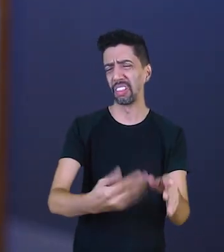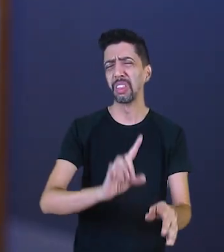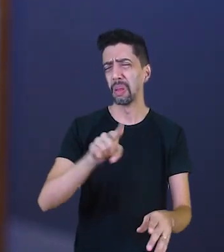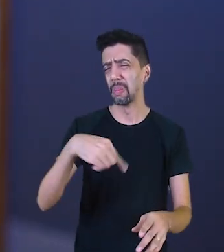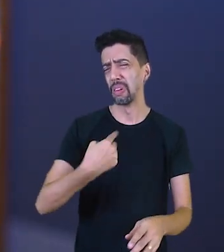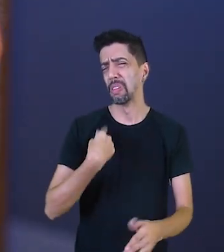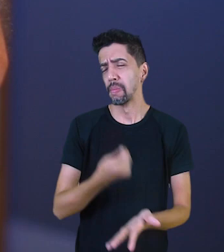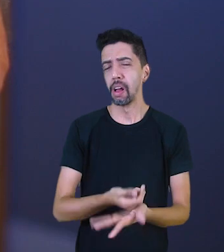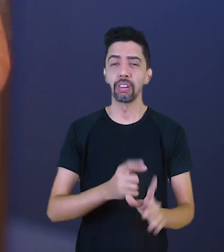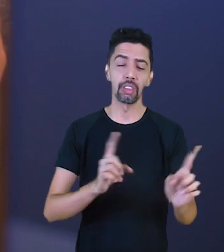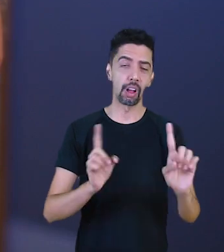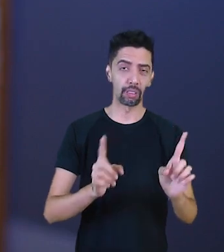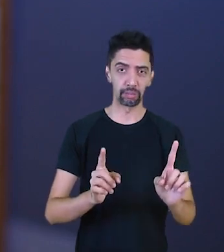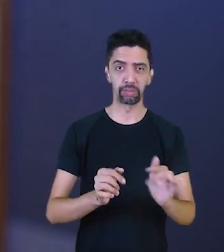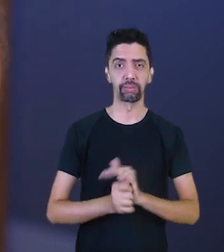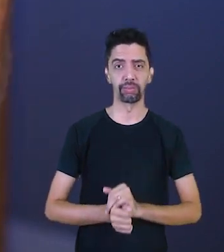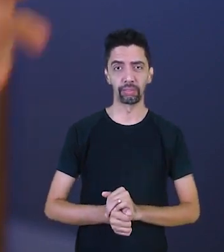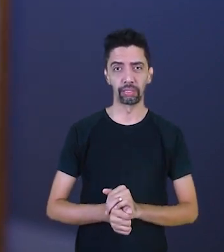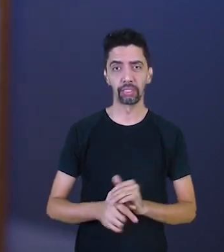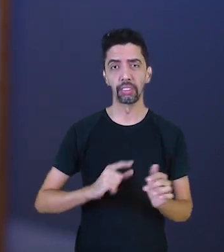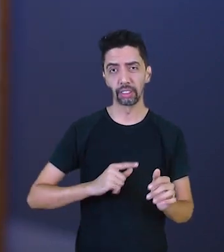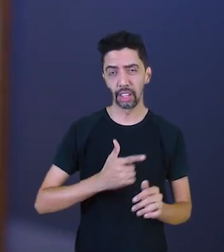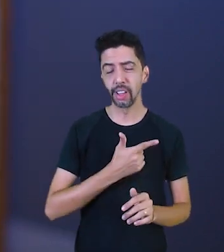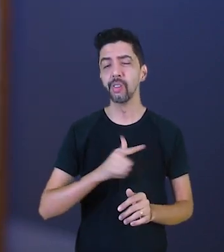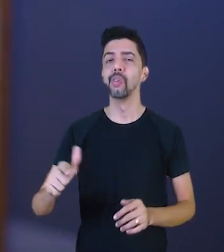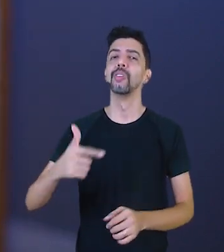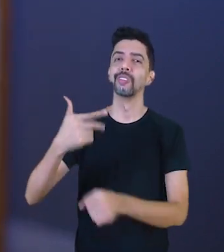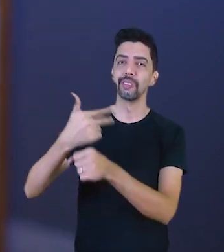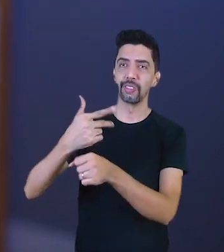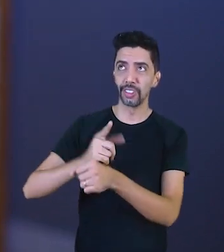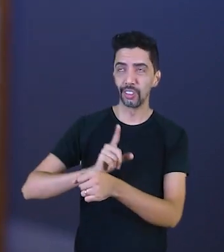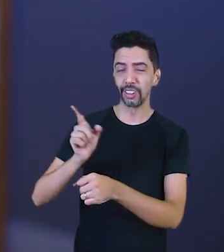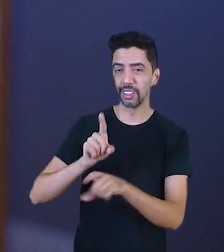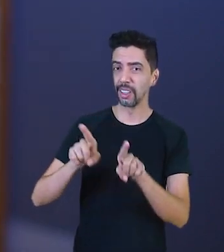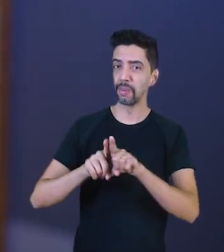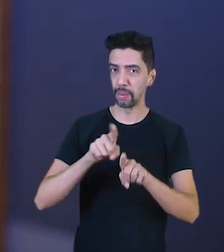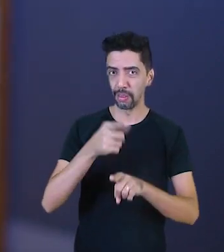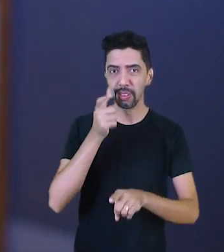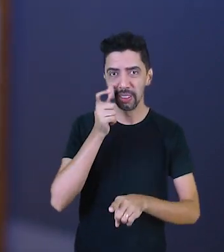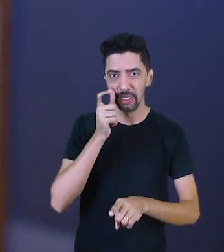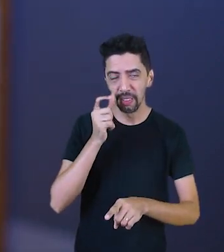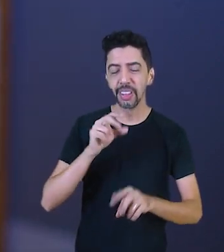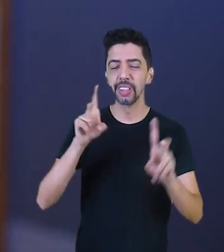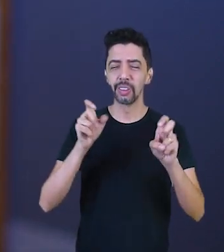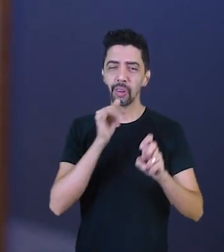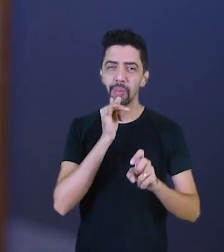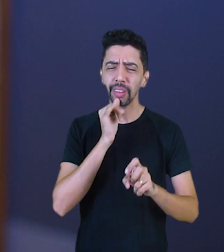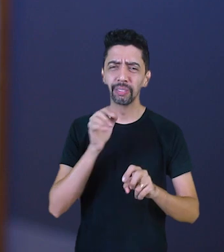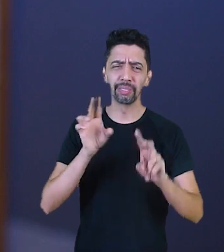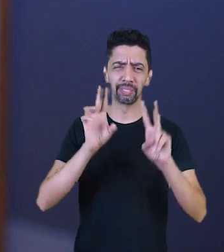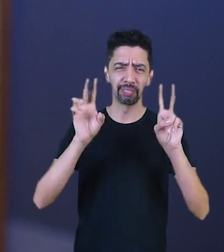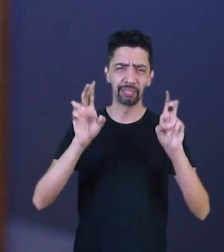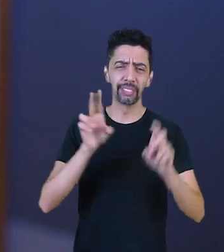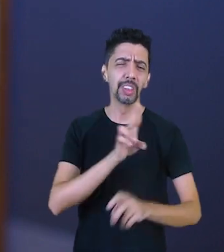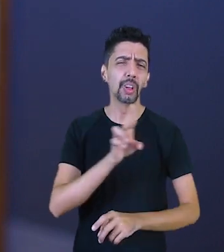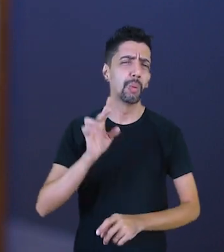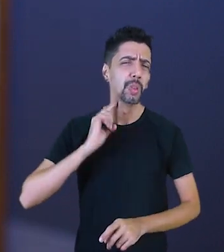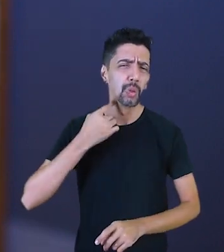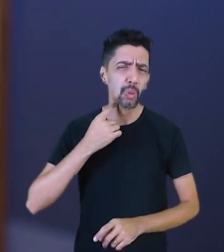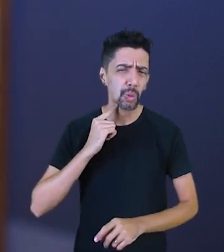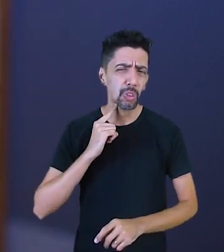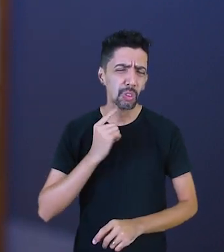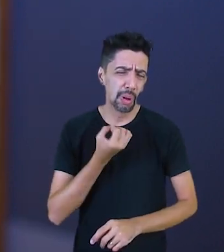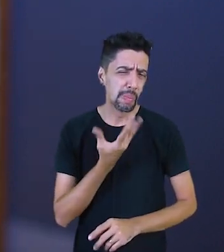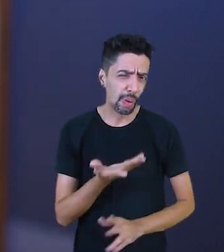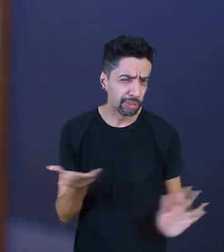que nome sujo, nesse vídeo aqui, nome sujo, pode ser a solução. Eu até recomendo muitas vezes que você, não tendo outra